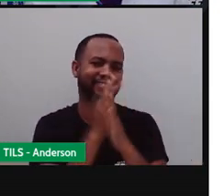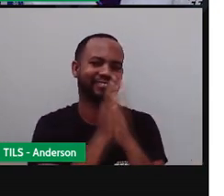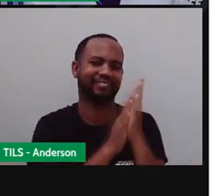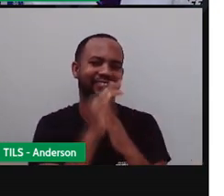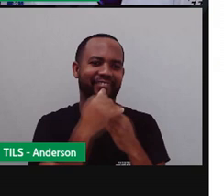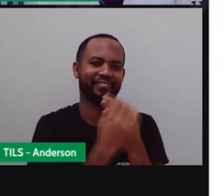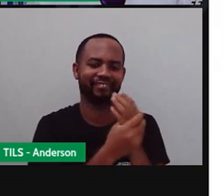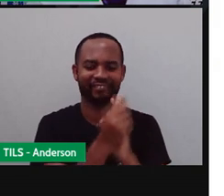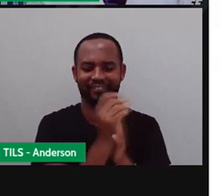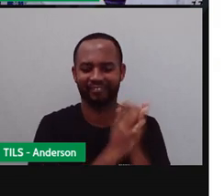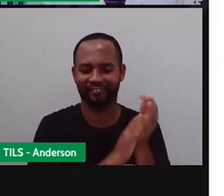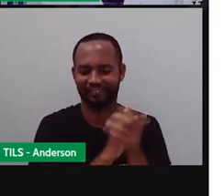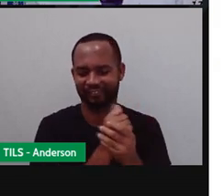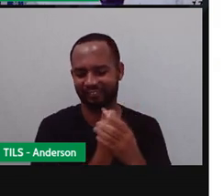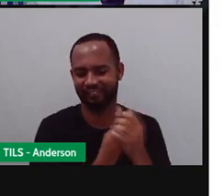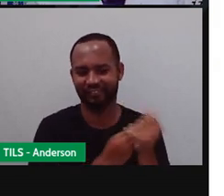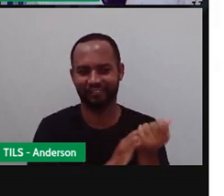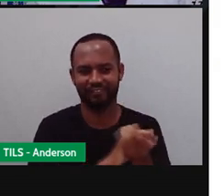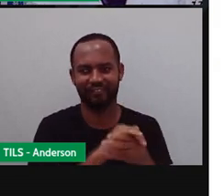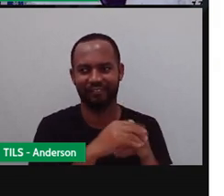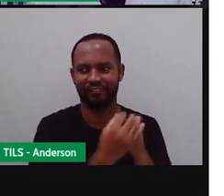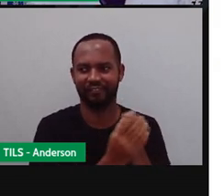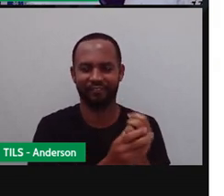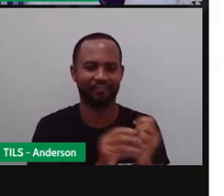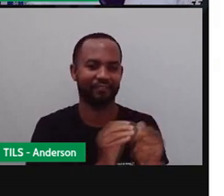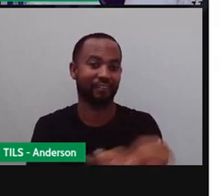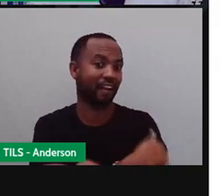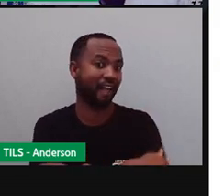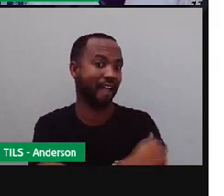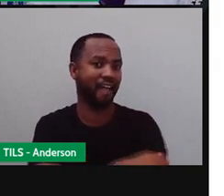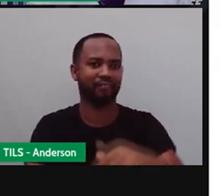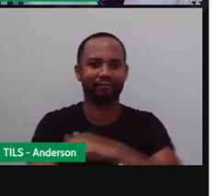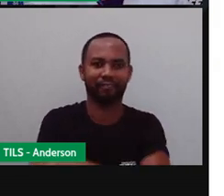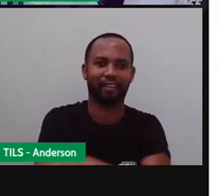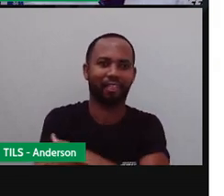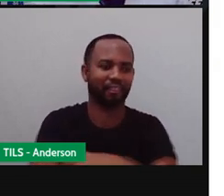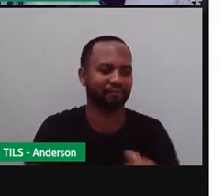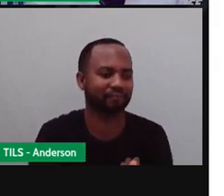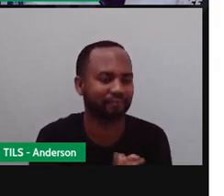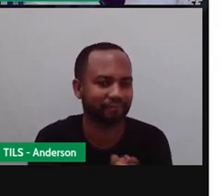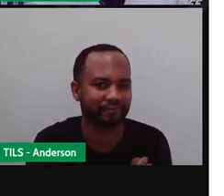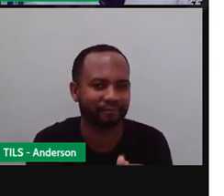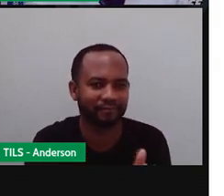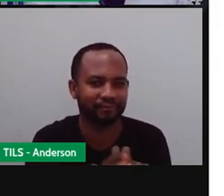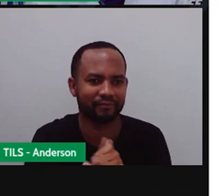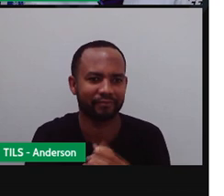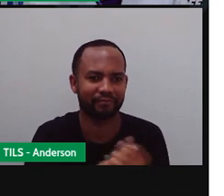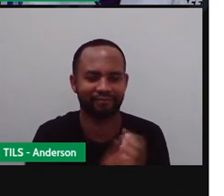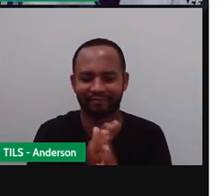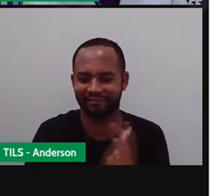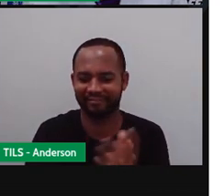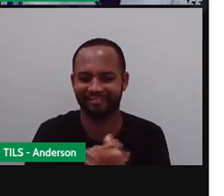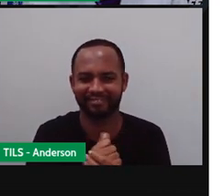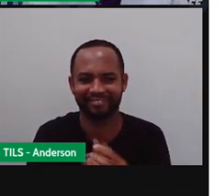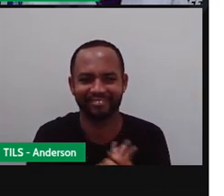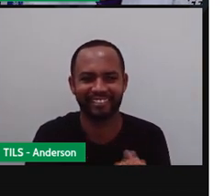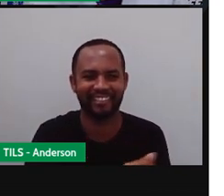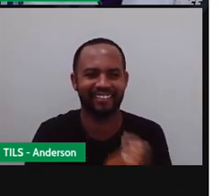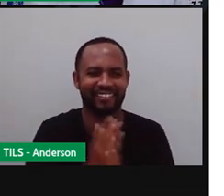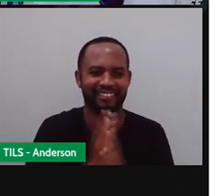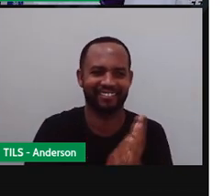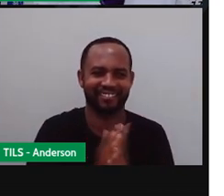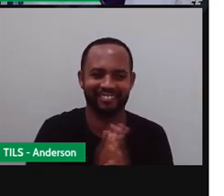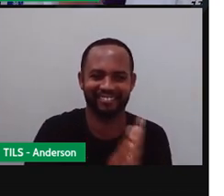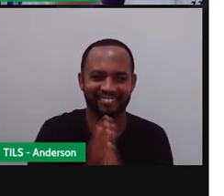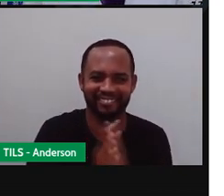patrocínio. Ah, sim. Né? Pratique isolamento social. Distanciamento social, se possível for. Eita, que Anderson hoje passou álcool?